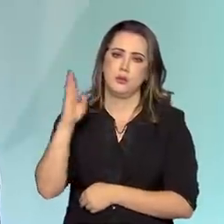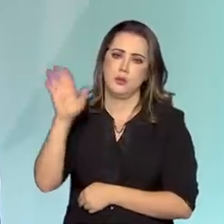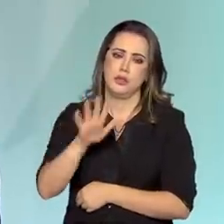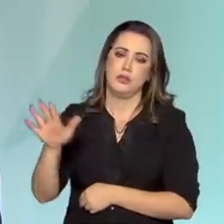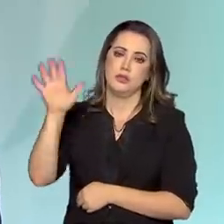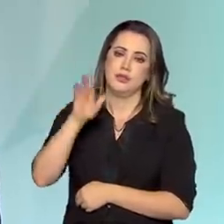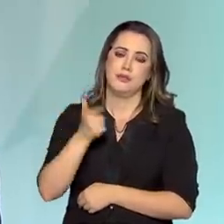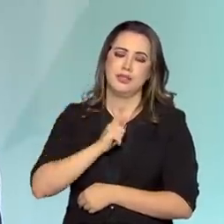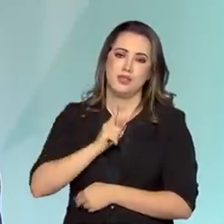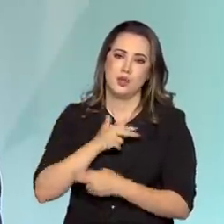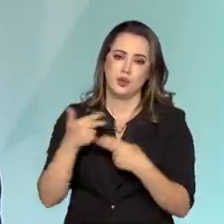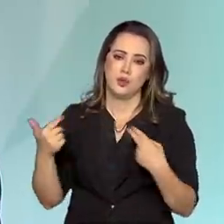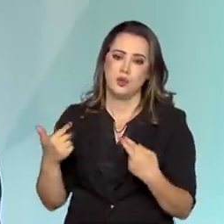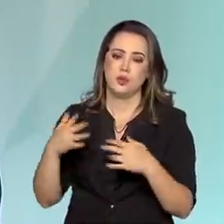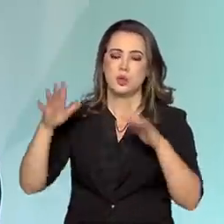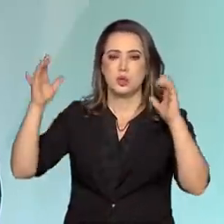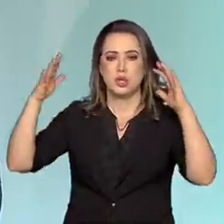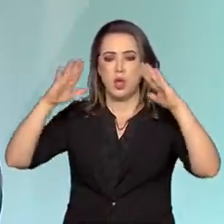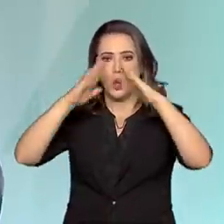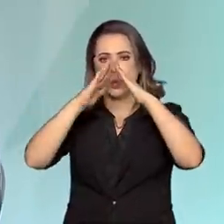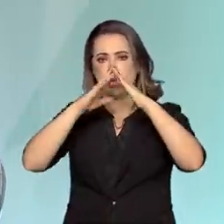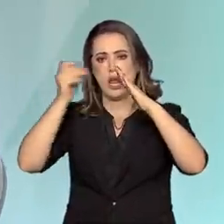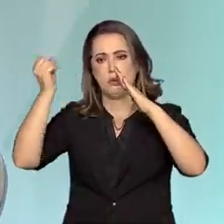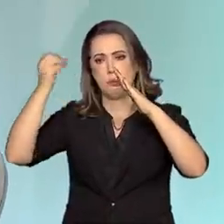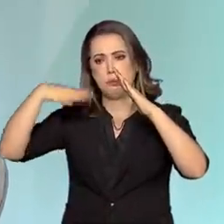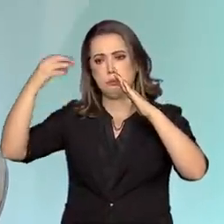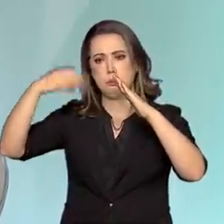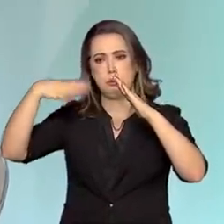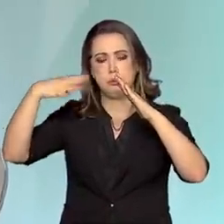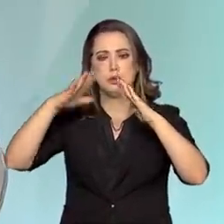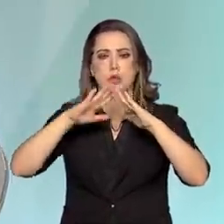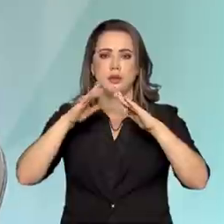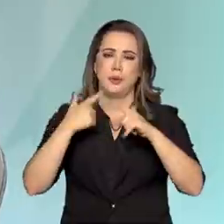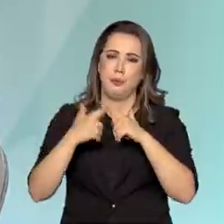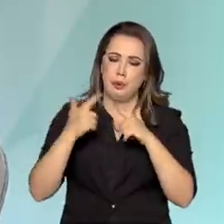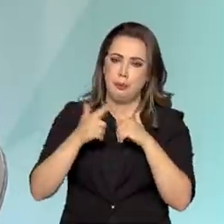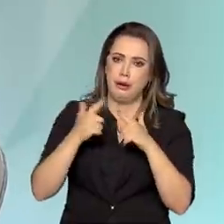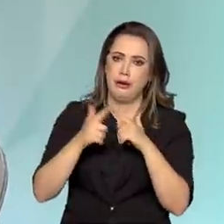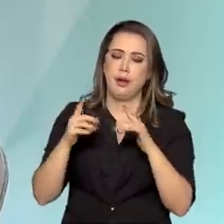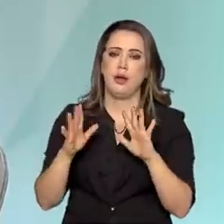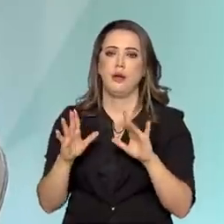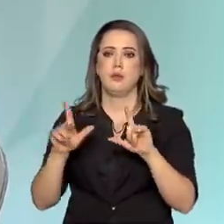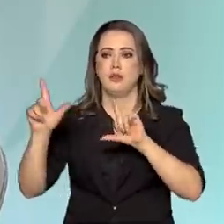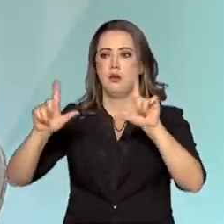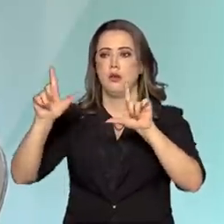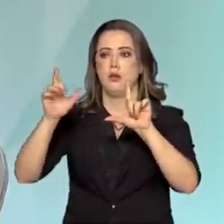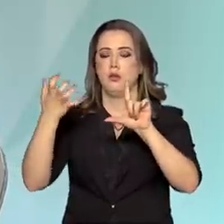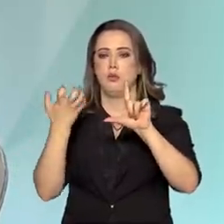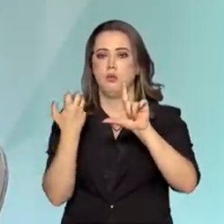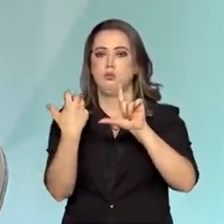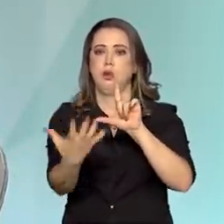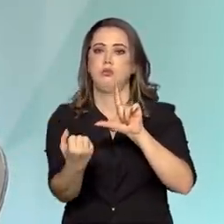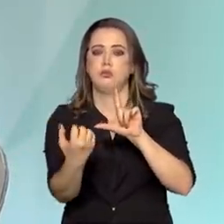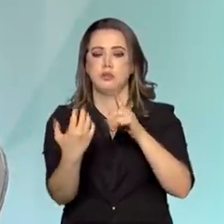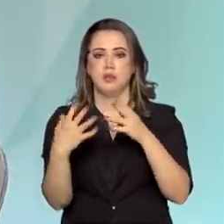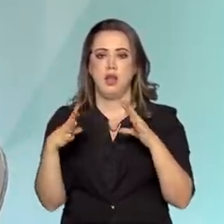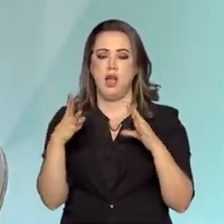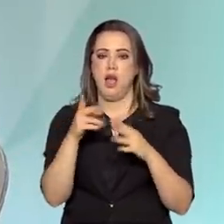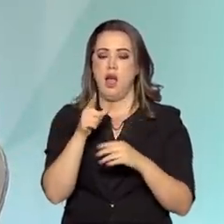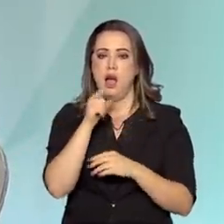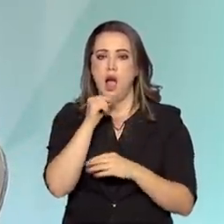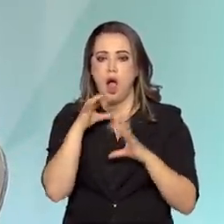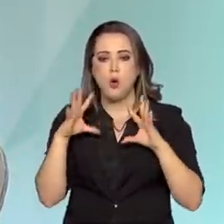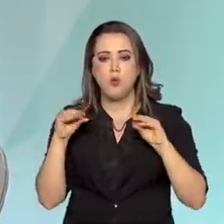Nacional, mas estava com problemas nos telhados, estava com problemas nas janelas. E isso fazer, por exemplo, as esquadrias quebradas, permitiam que entrasse umidade,